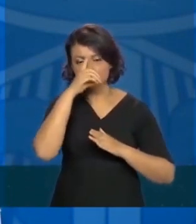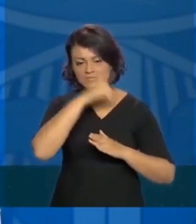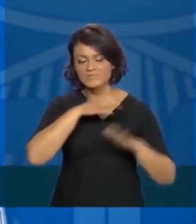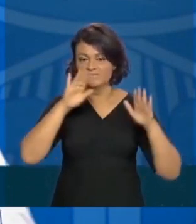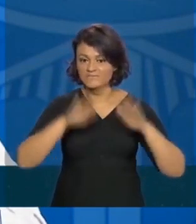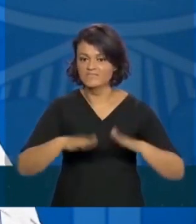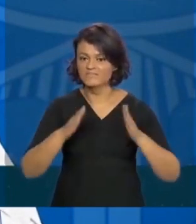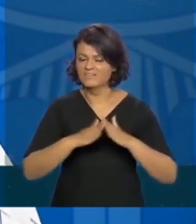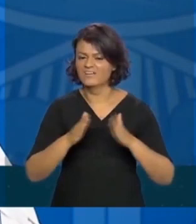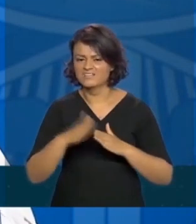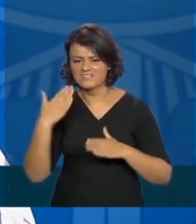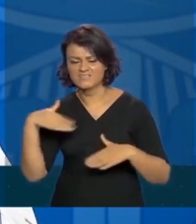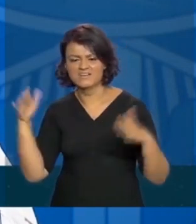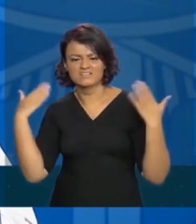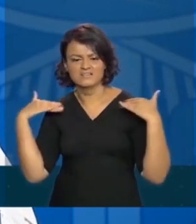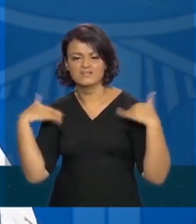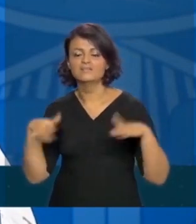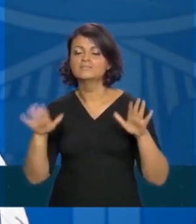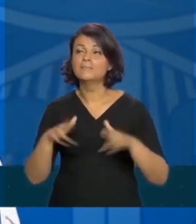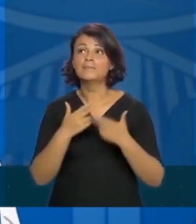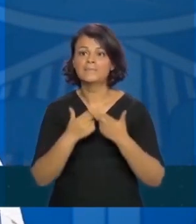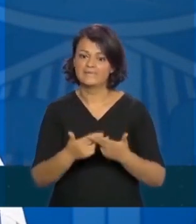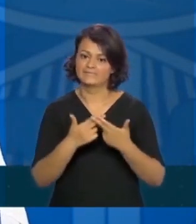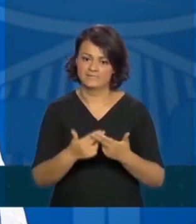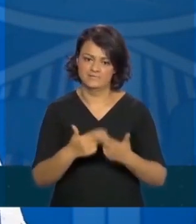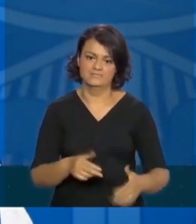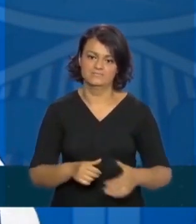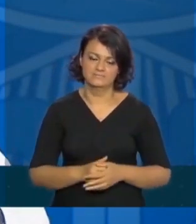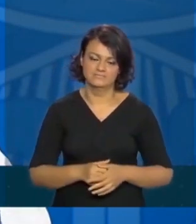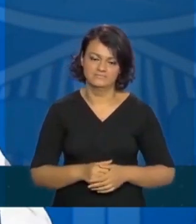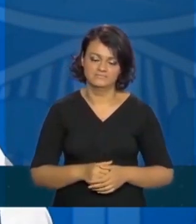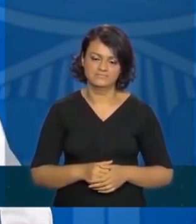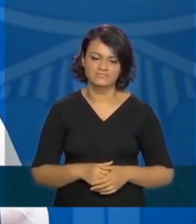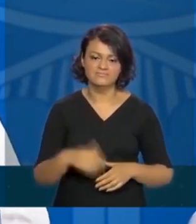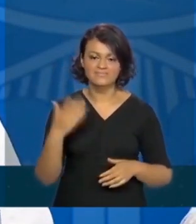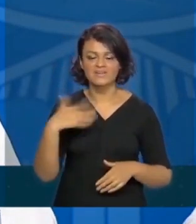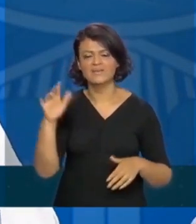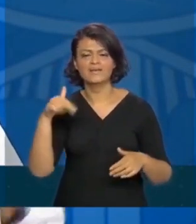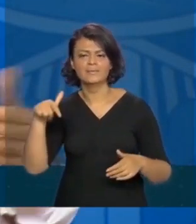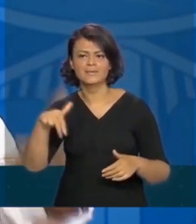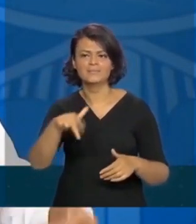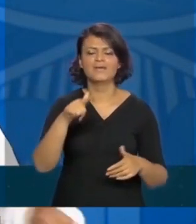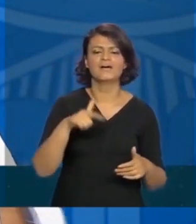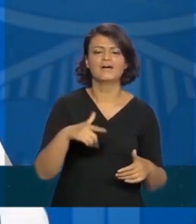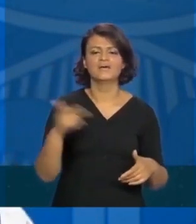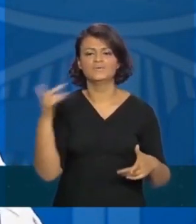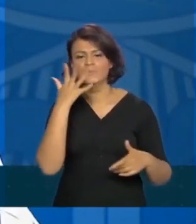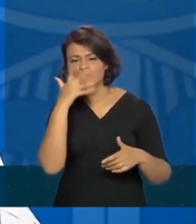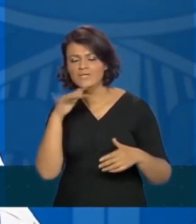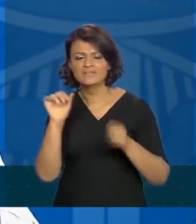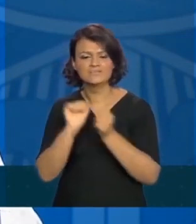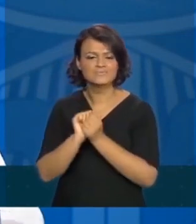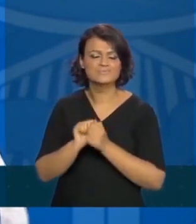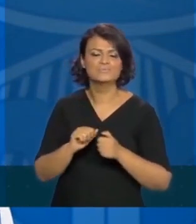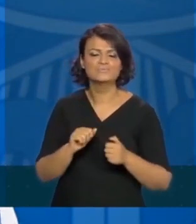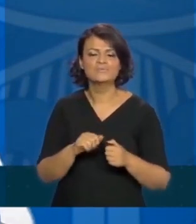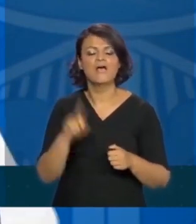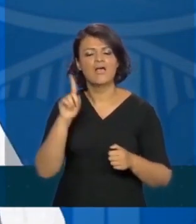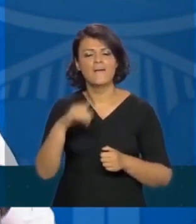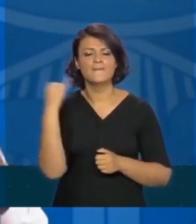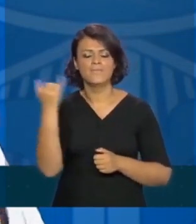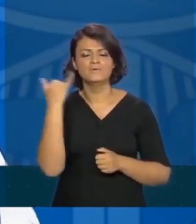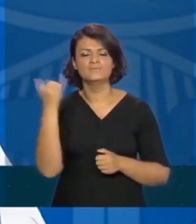semana não saia tenha paciência agora quero sair para dar uma caminhada estou com criança pequena é